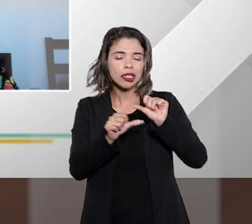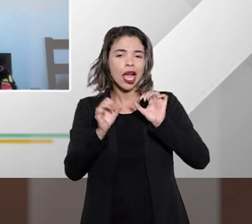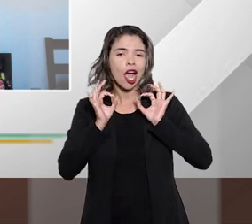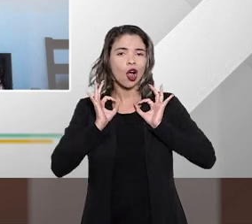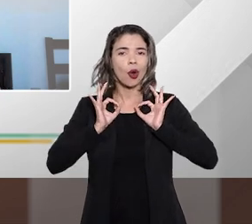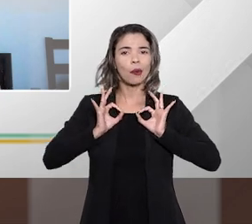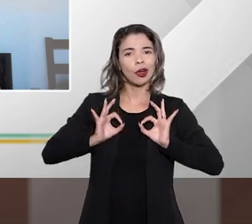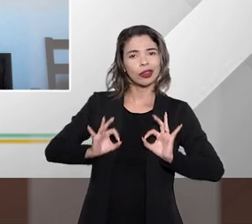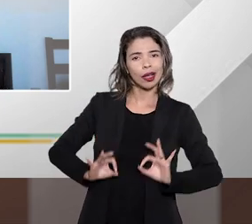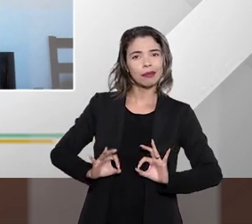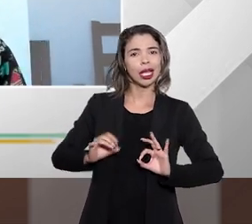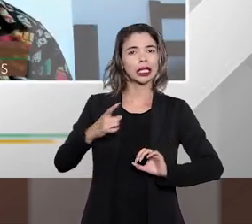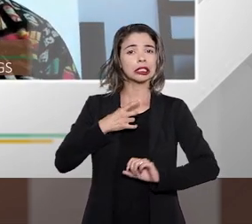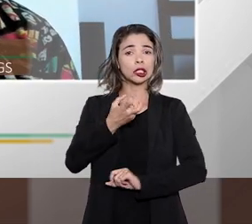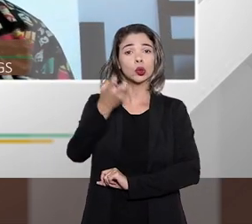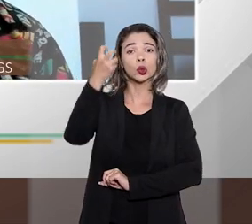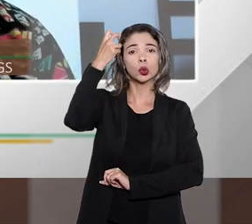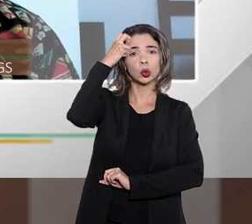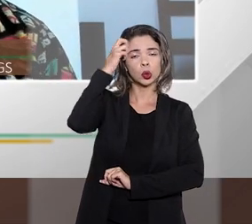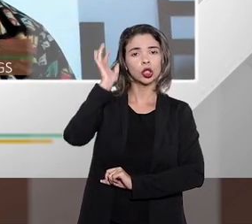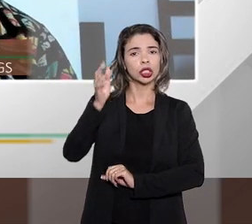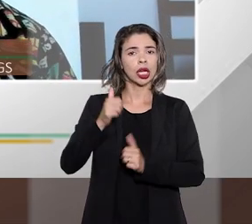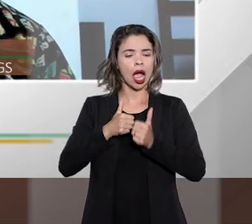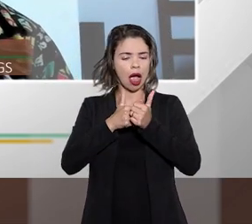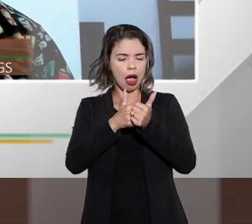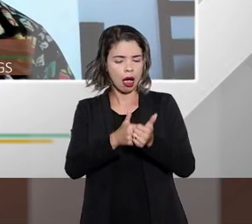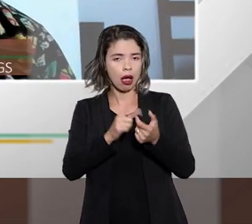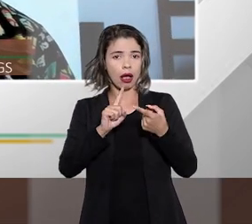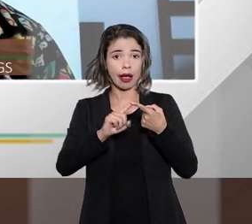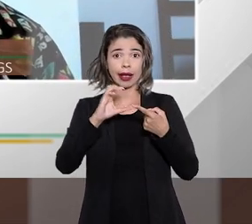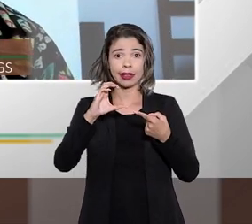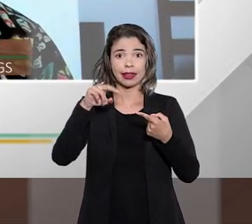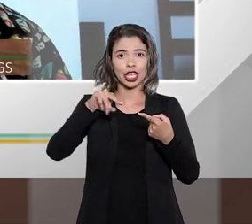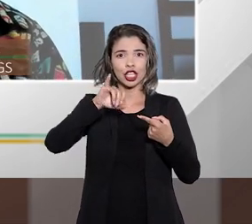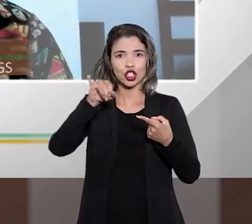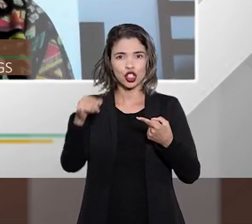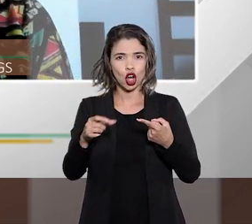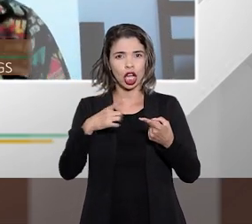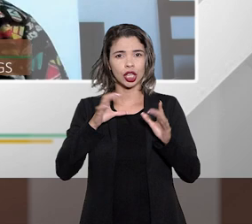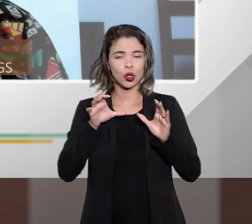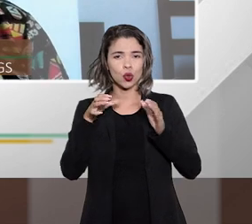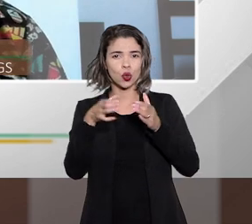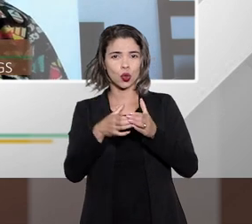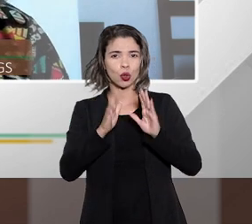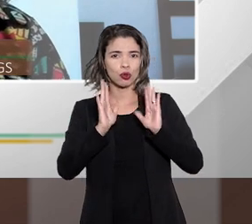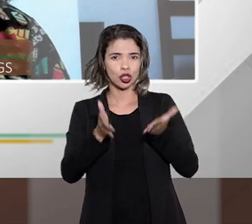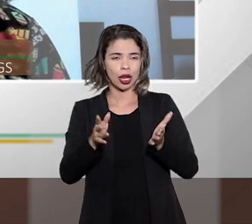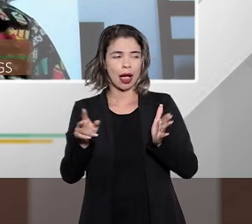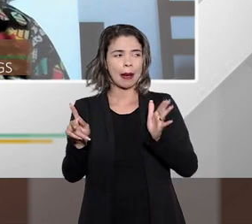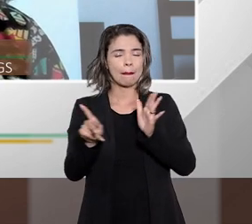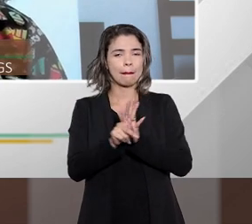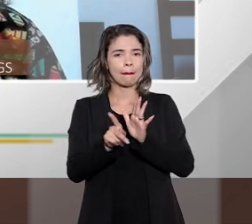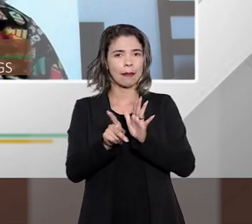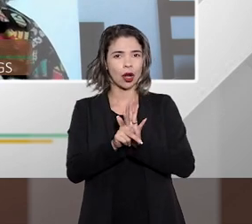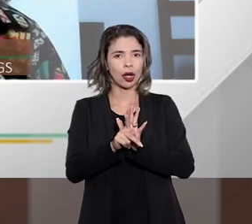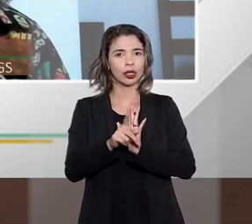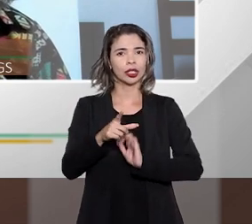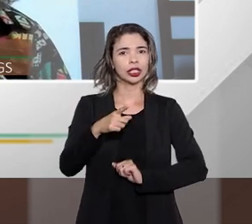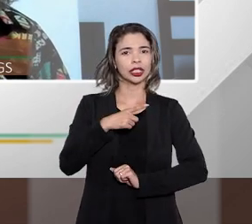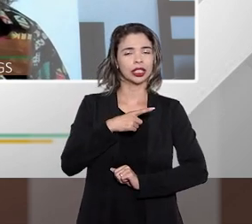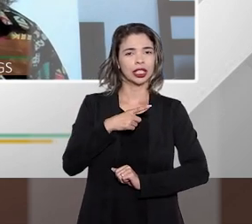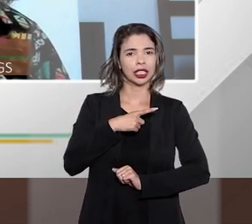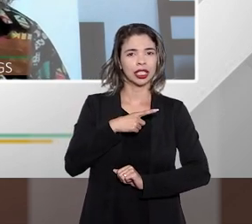cultura né e ela foi muito acompanhada pelo CNJ que tem uma comissão sobre